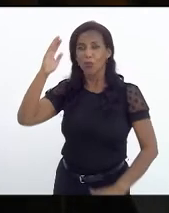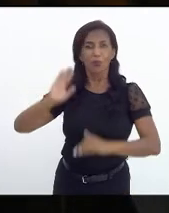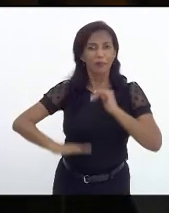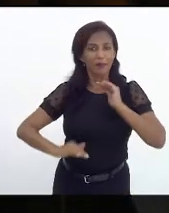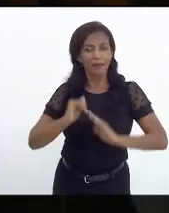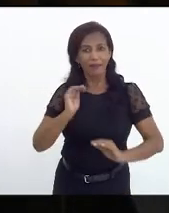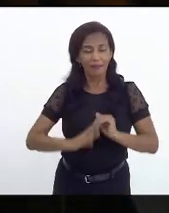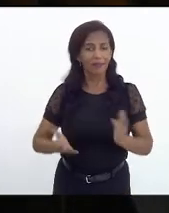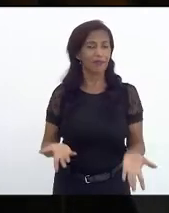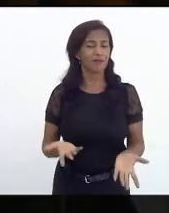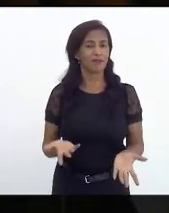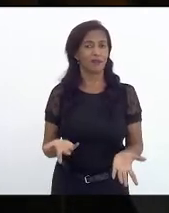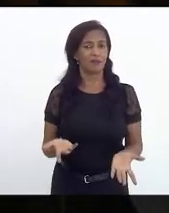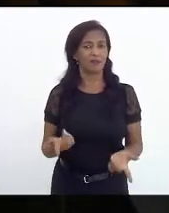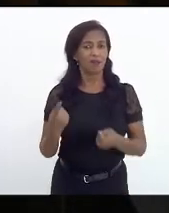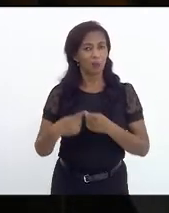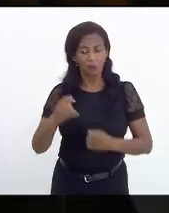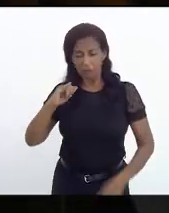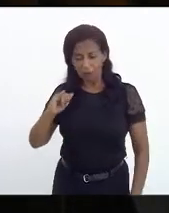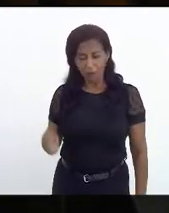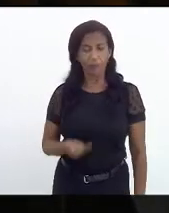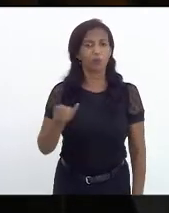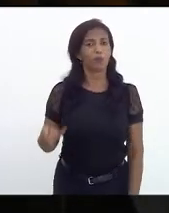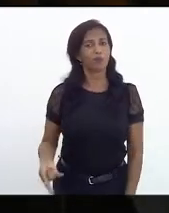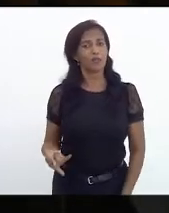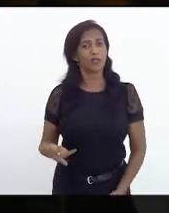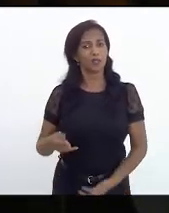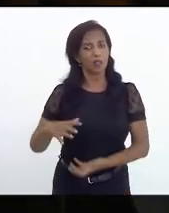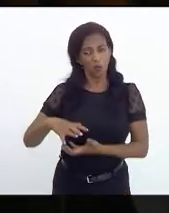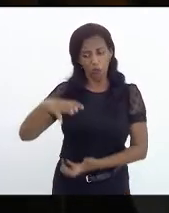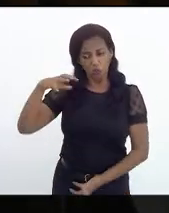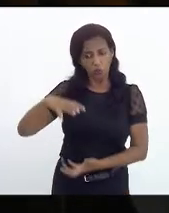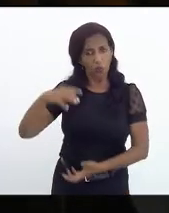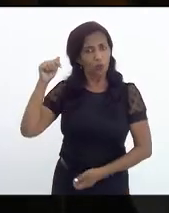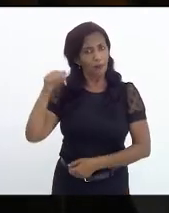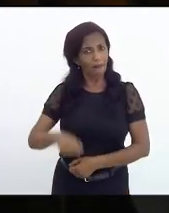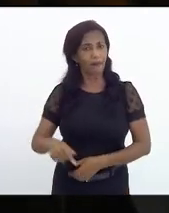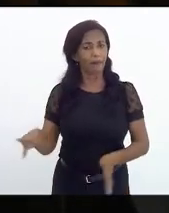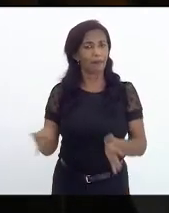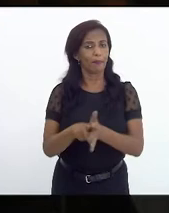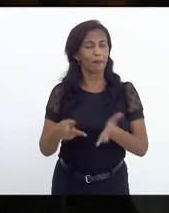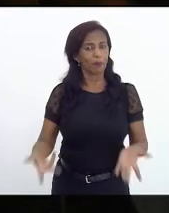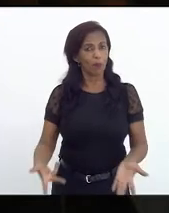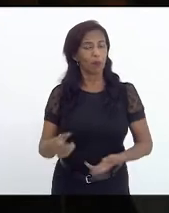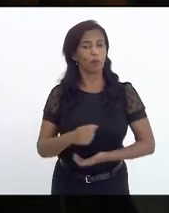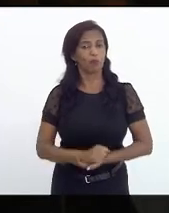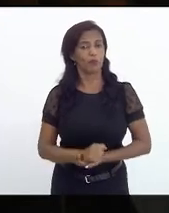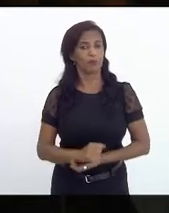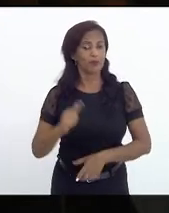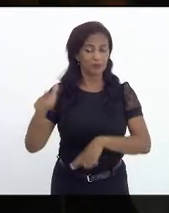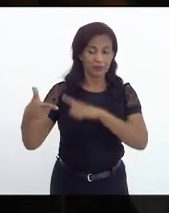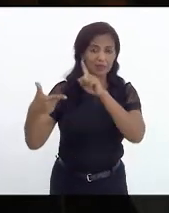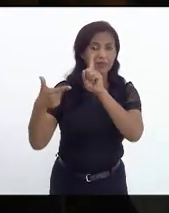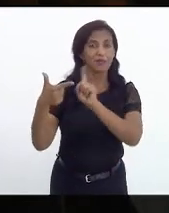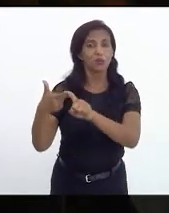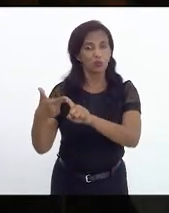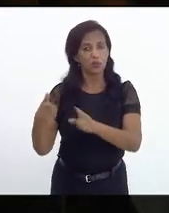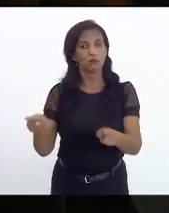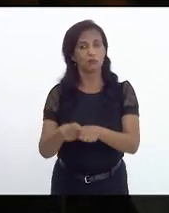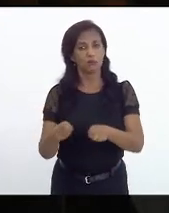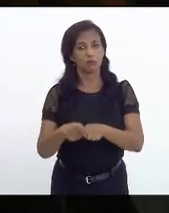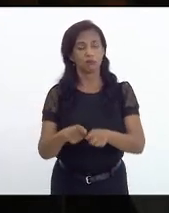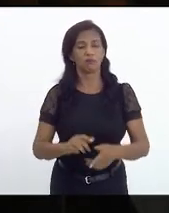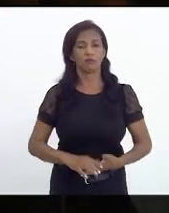porque não está refinando os volumes desejáveis. mas tem uma segunda questão, senhora presidente.